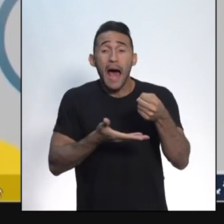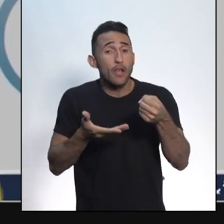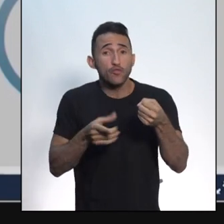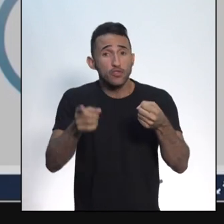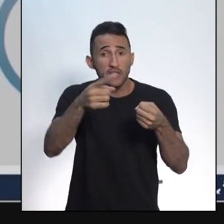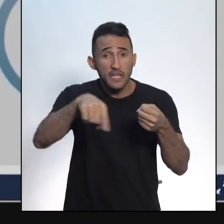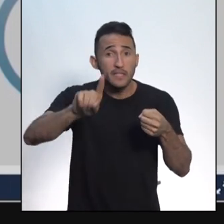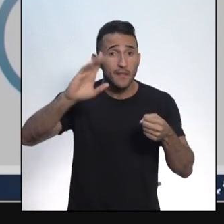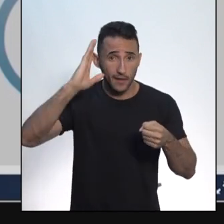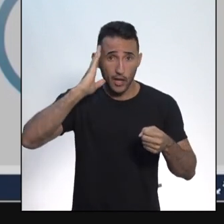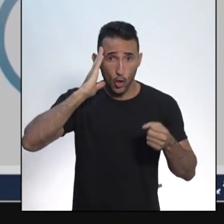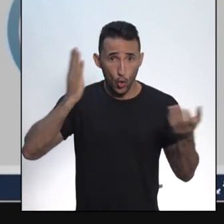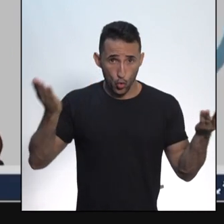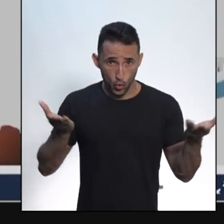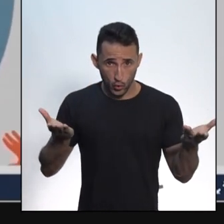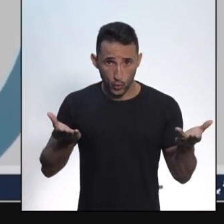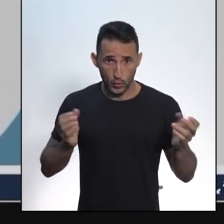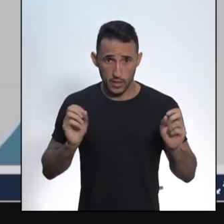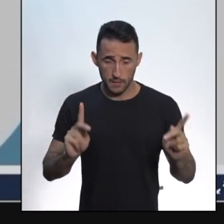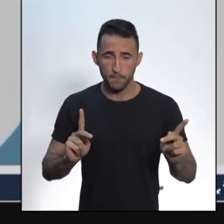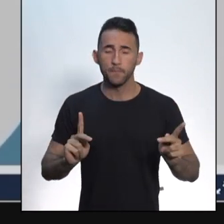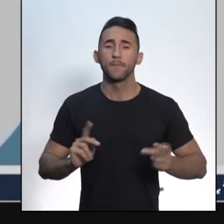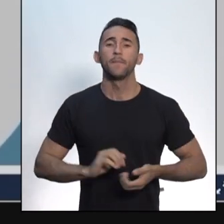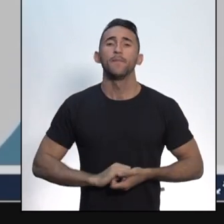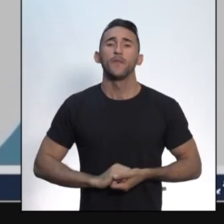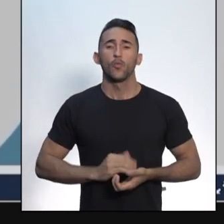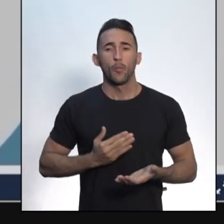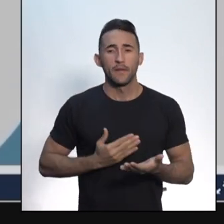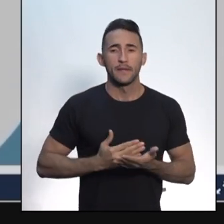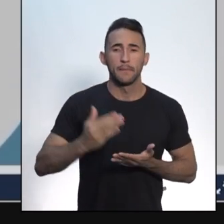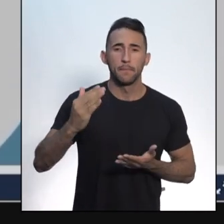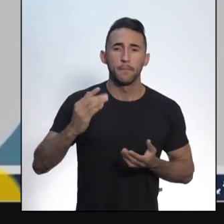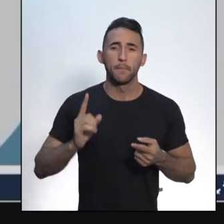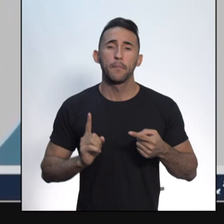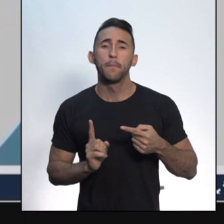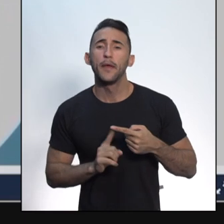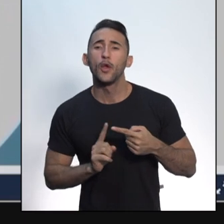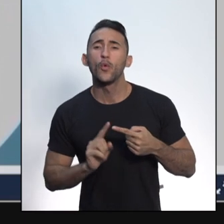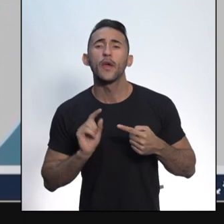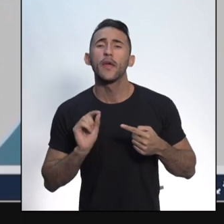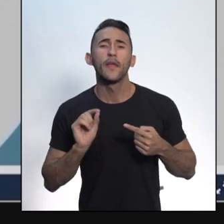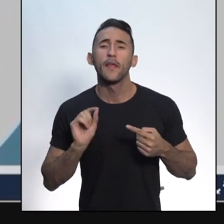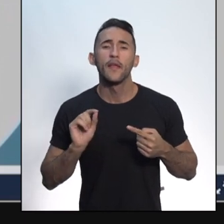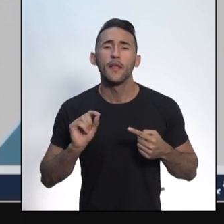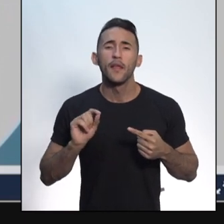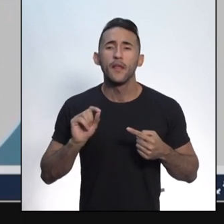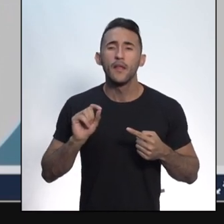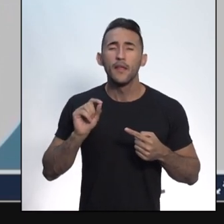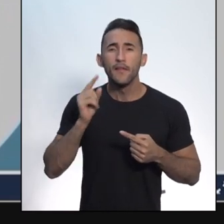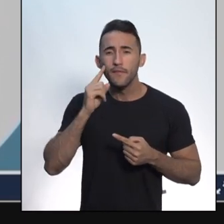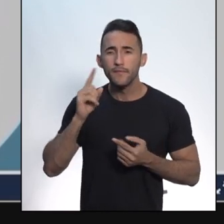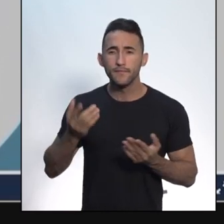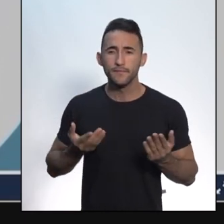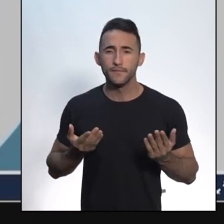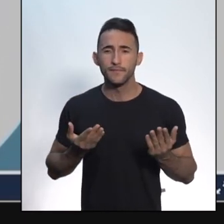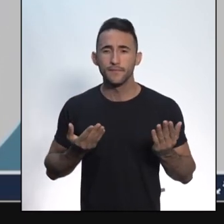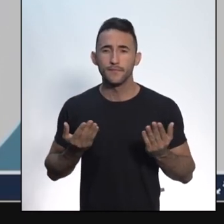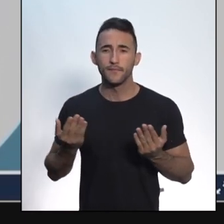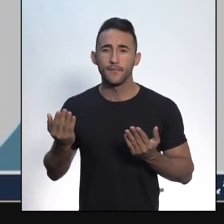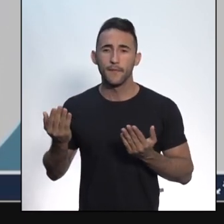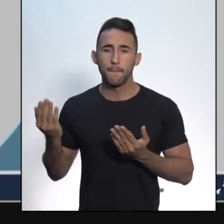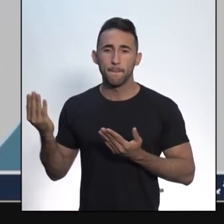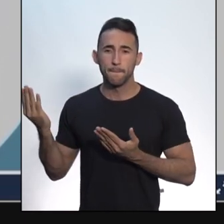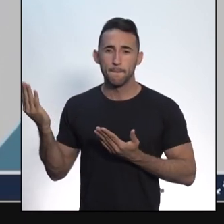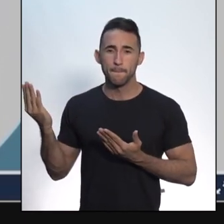vamos começar a nossa aula. Bom, nosso primeiro ponto é este aqui. Nós precisamos compreender